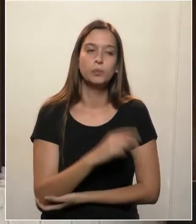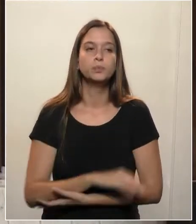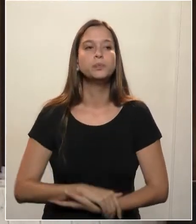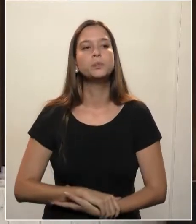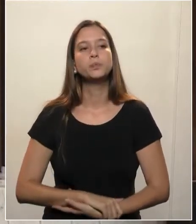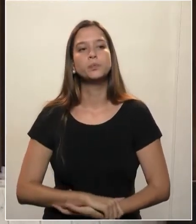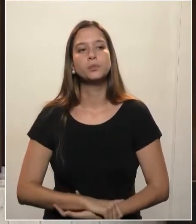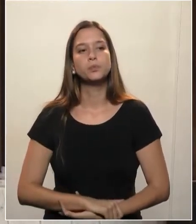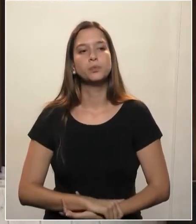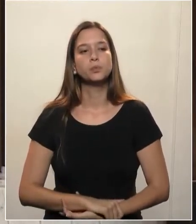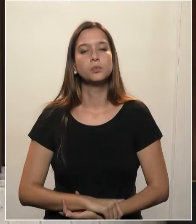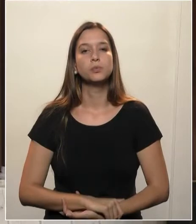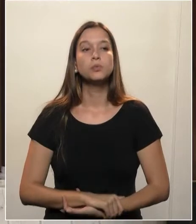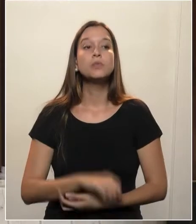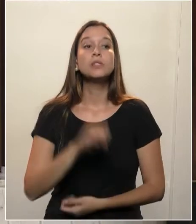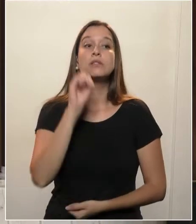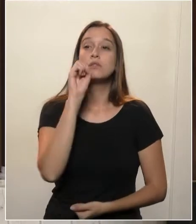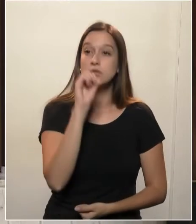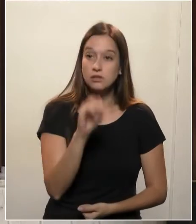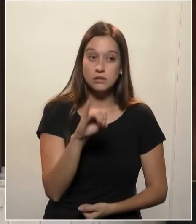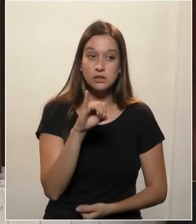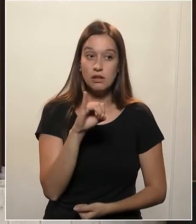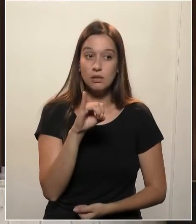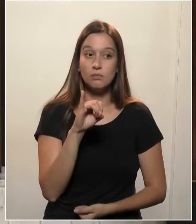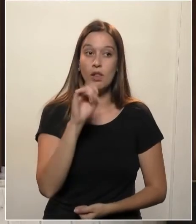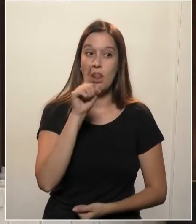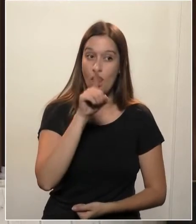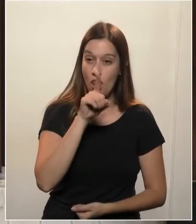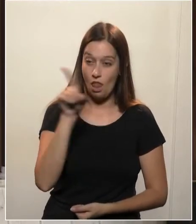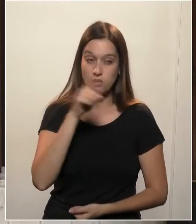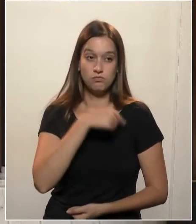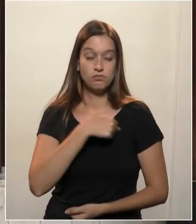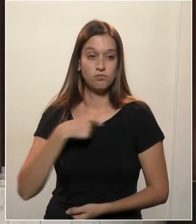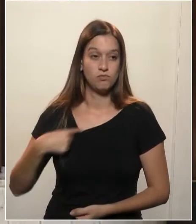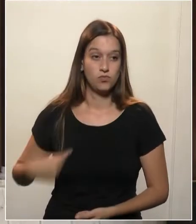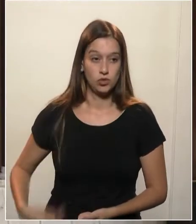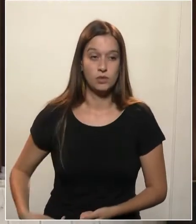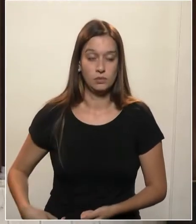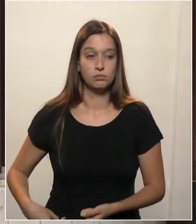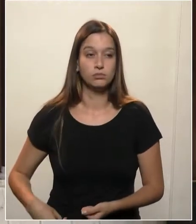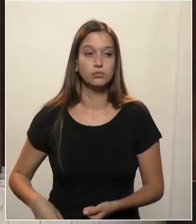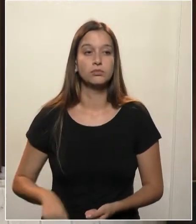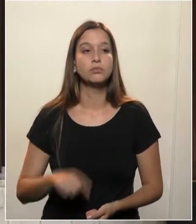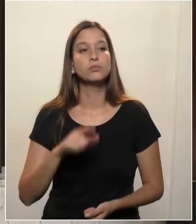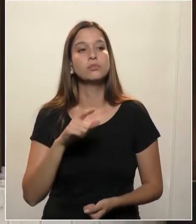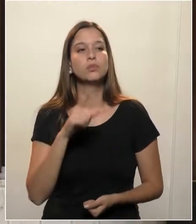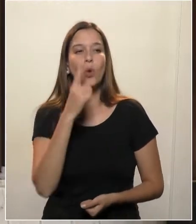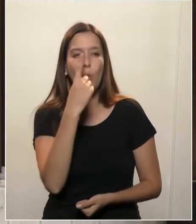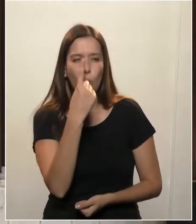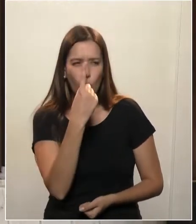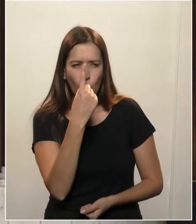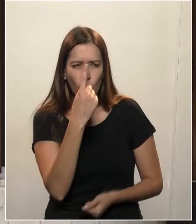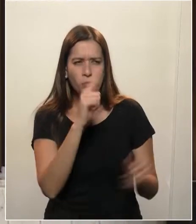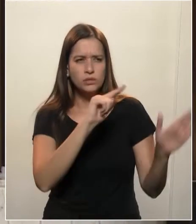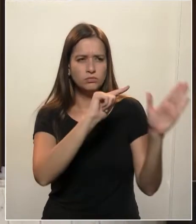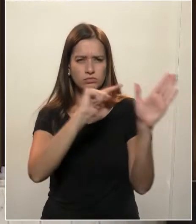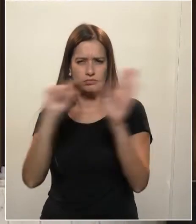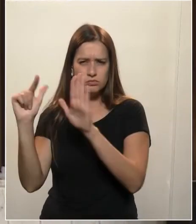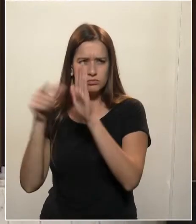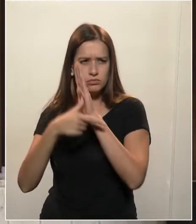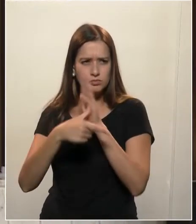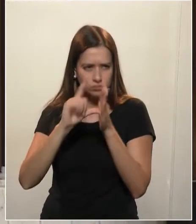Se essas medidas lá na China tivessem sido tomadas com uma semana de antecedência,